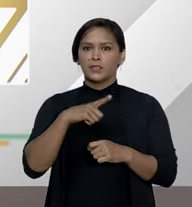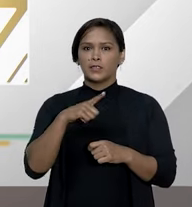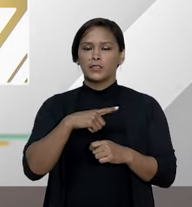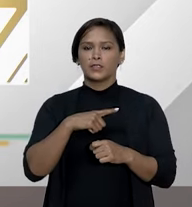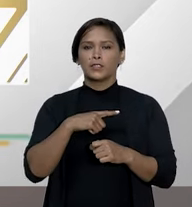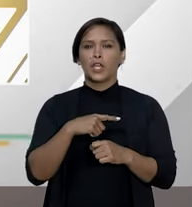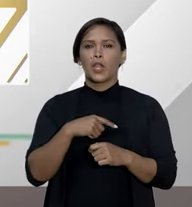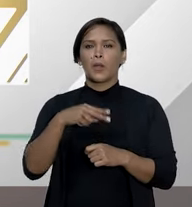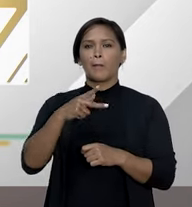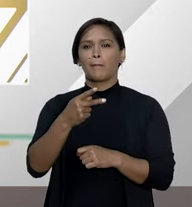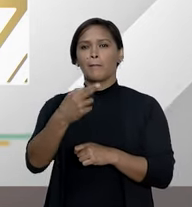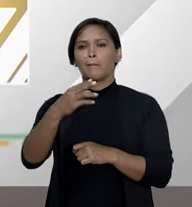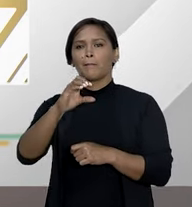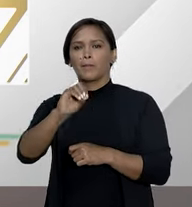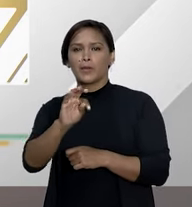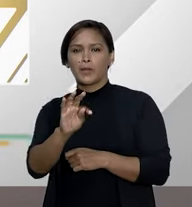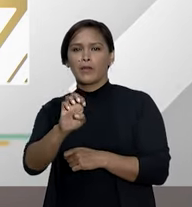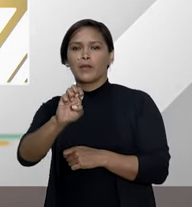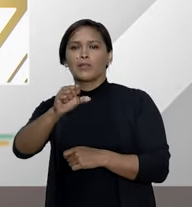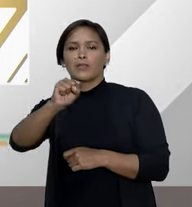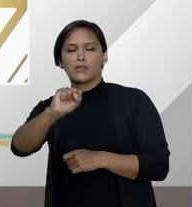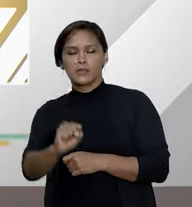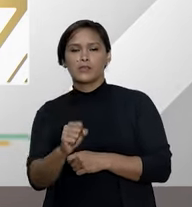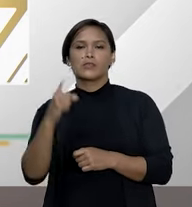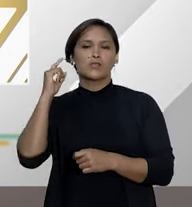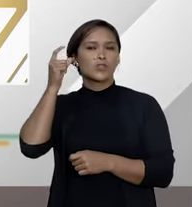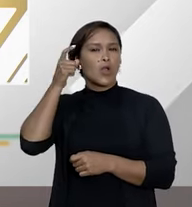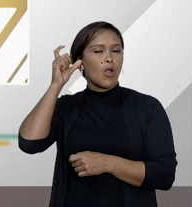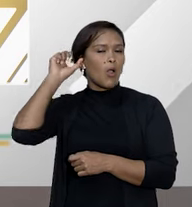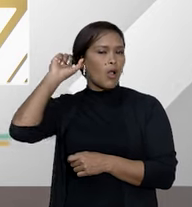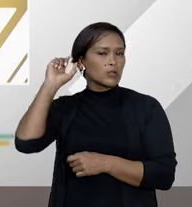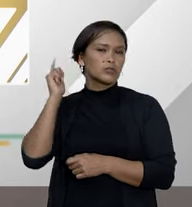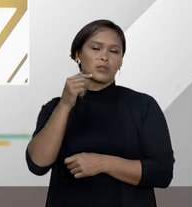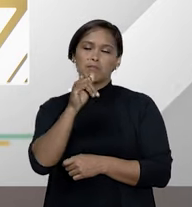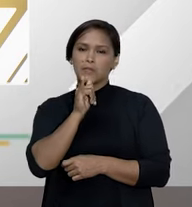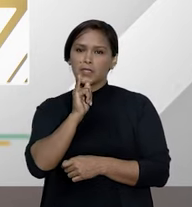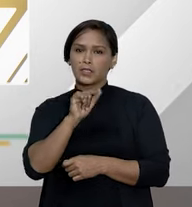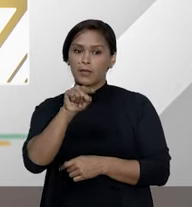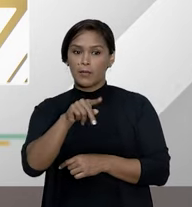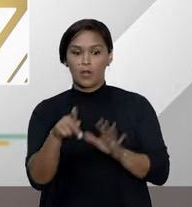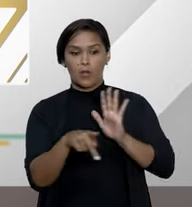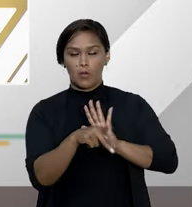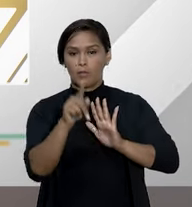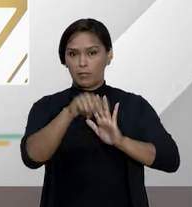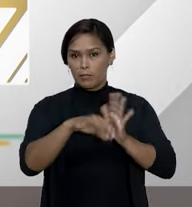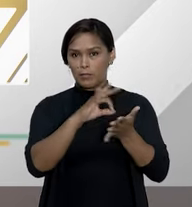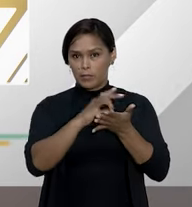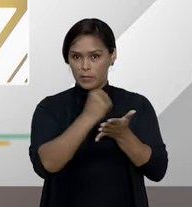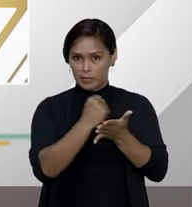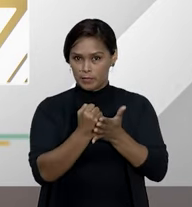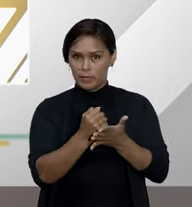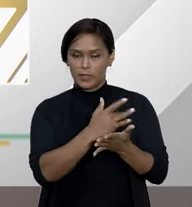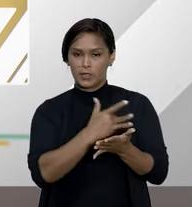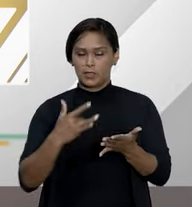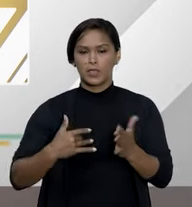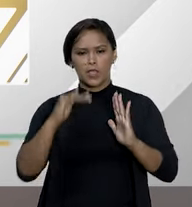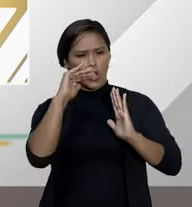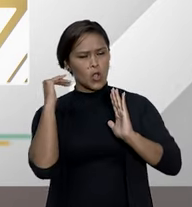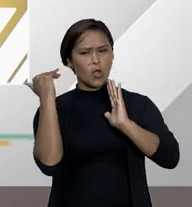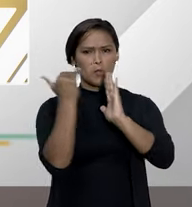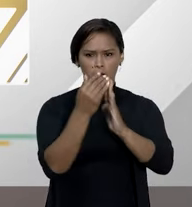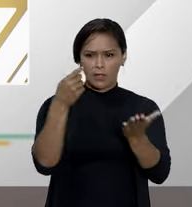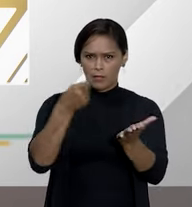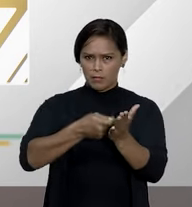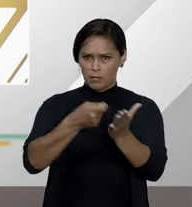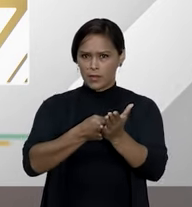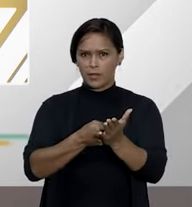próteses órteses ou aparelhos auditivos por exemplo o plano de saúde é obrigado a arcar com